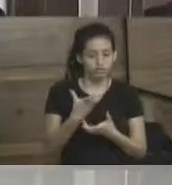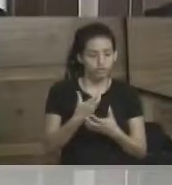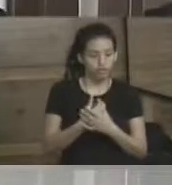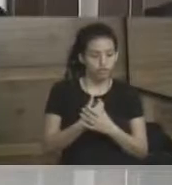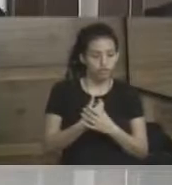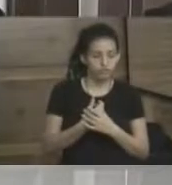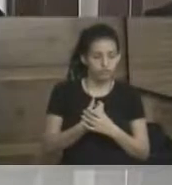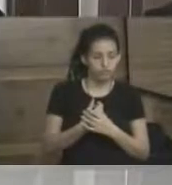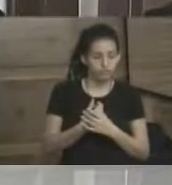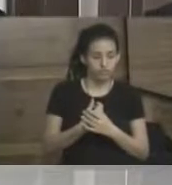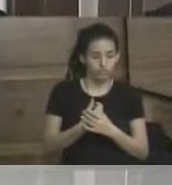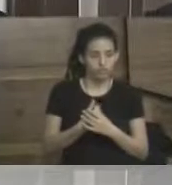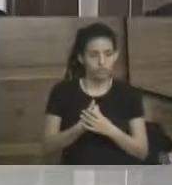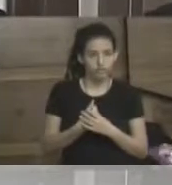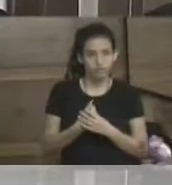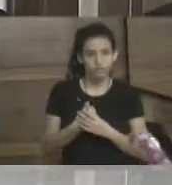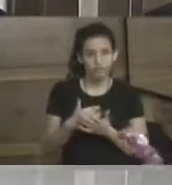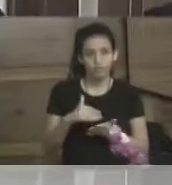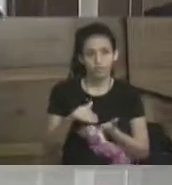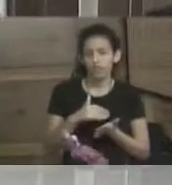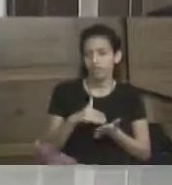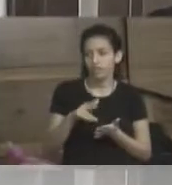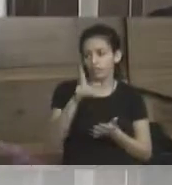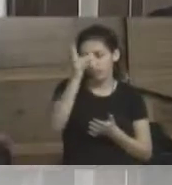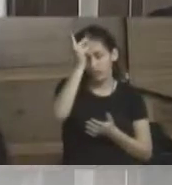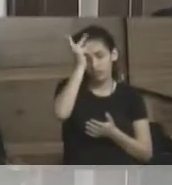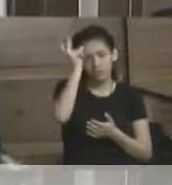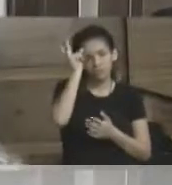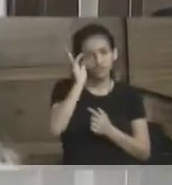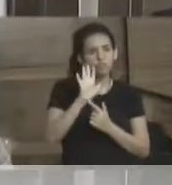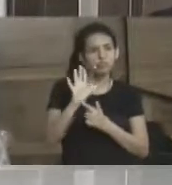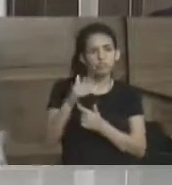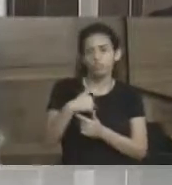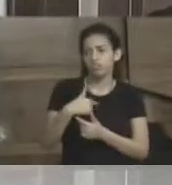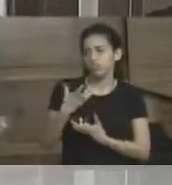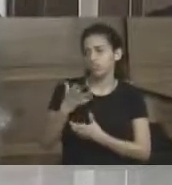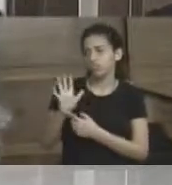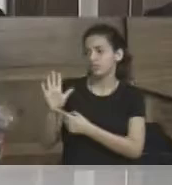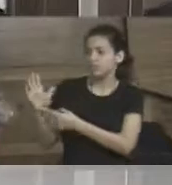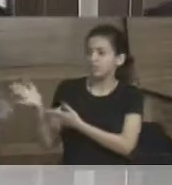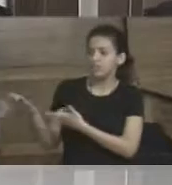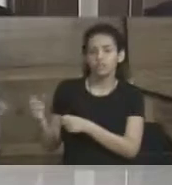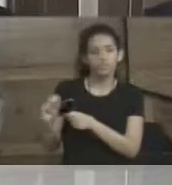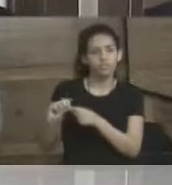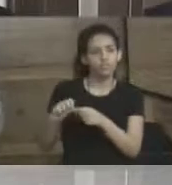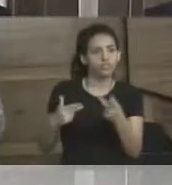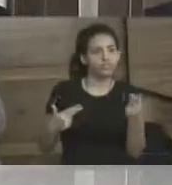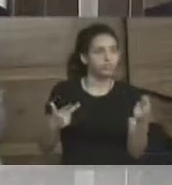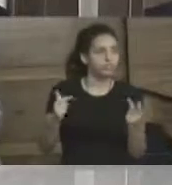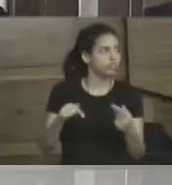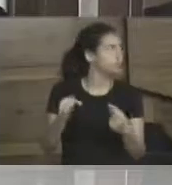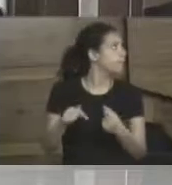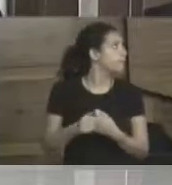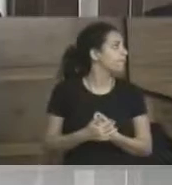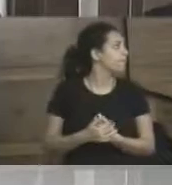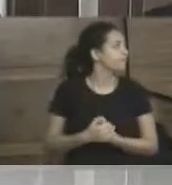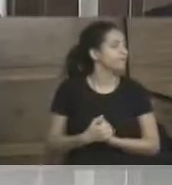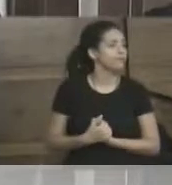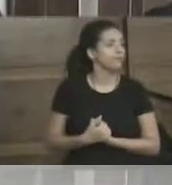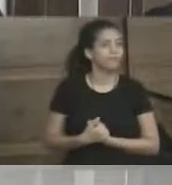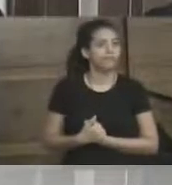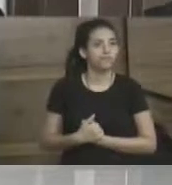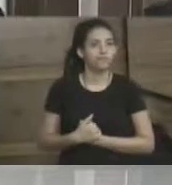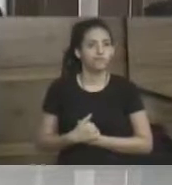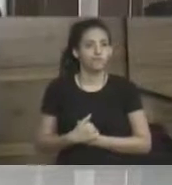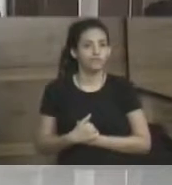sugerir, levar os secretários, levar o prefeito, sugestões para que a gente possa implementar aqui dentro da nossa cidade. E isso foi a questão de Poços